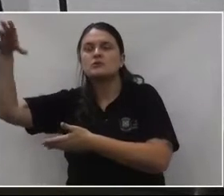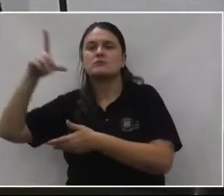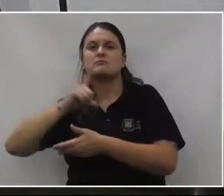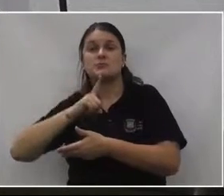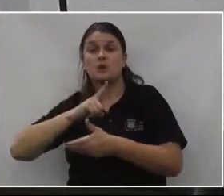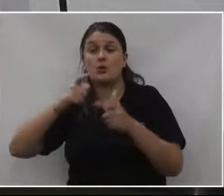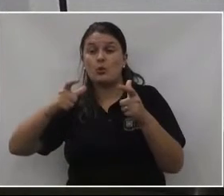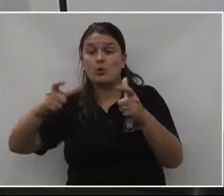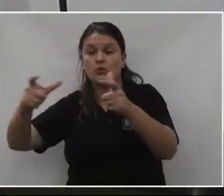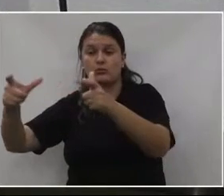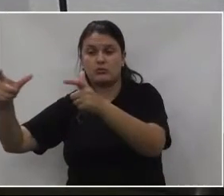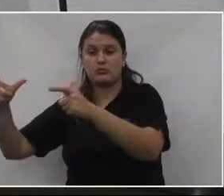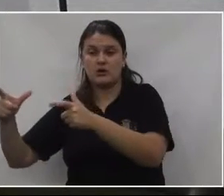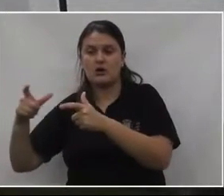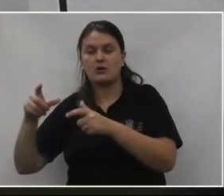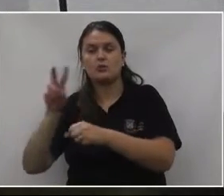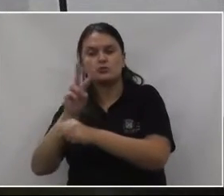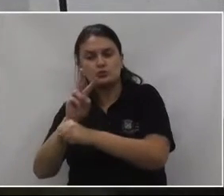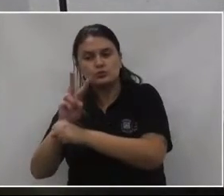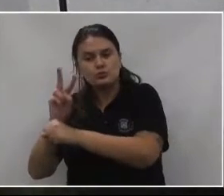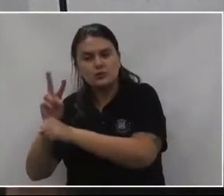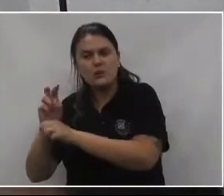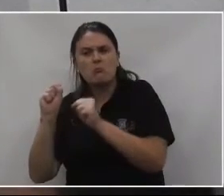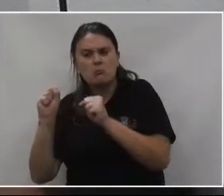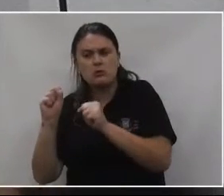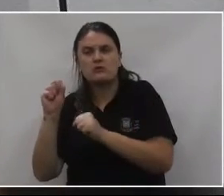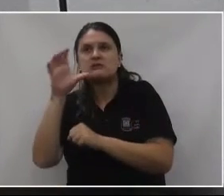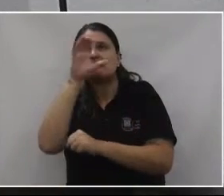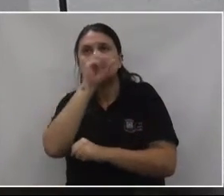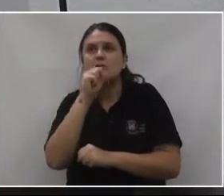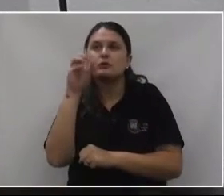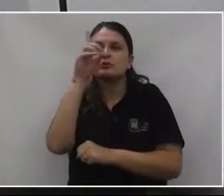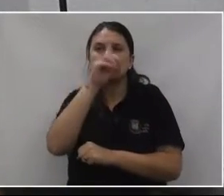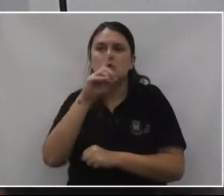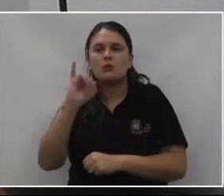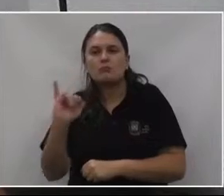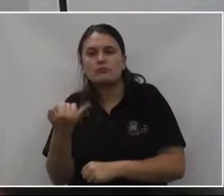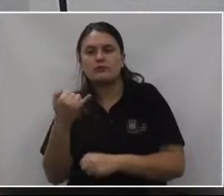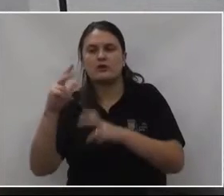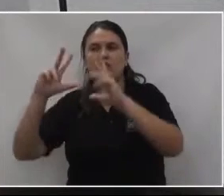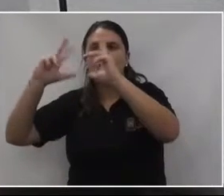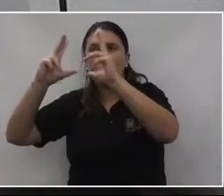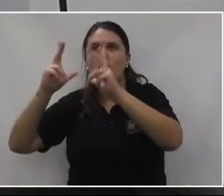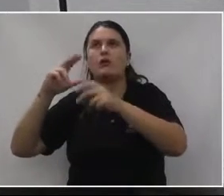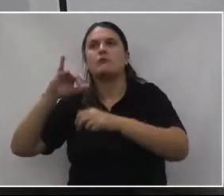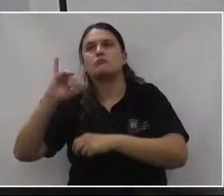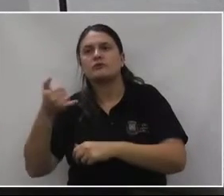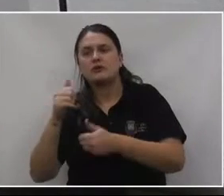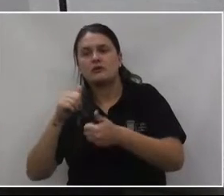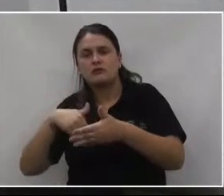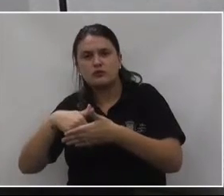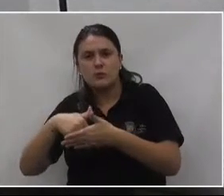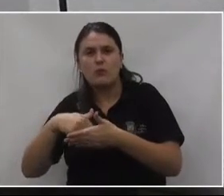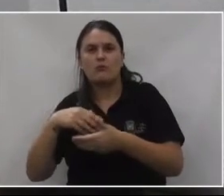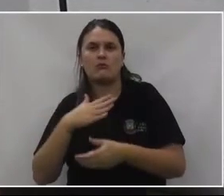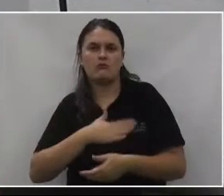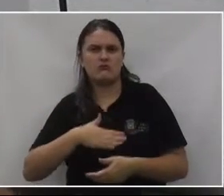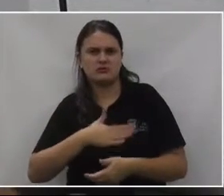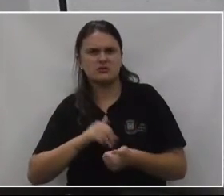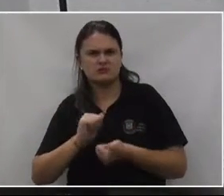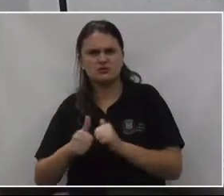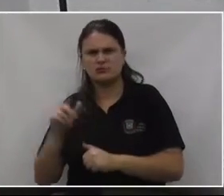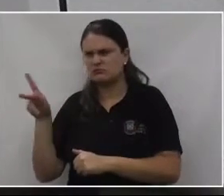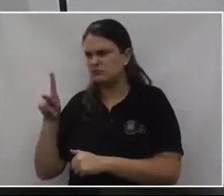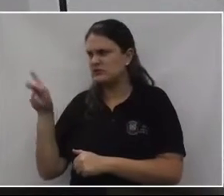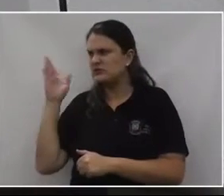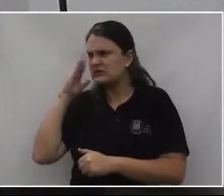espaços conservados para a gente poder, no final de semana, jogar um vôleibol, um futebol, quem gosta de esporte. O professor já falou